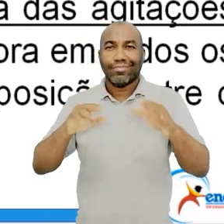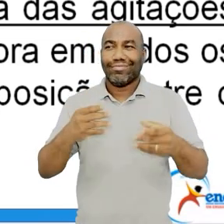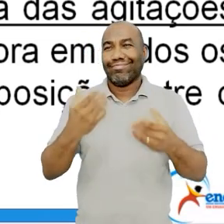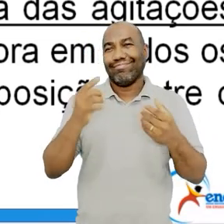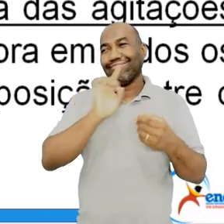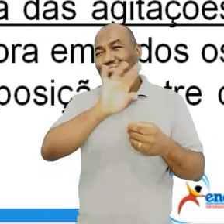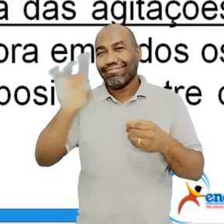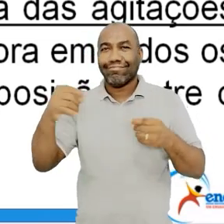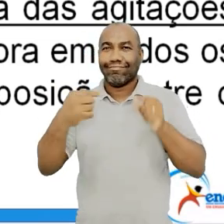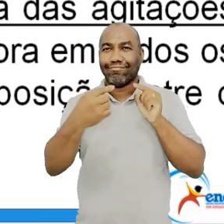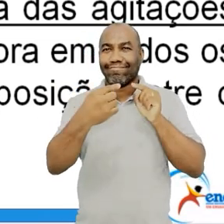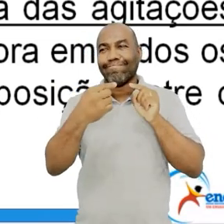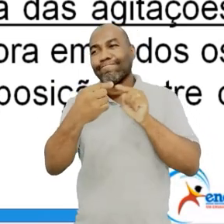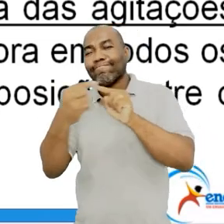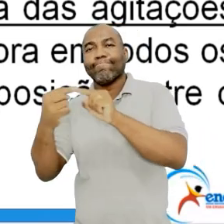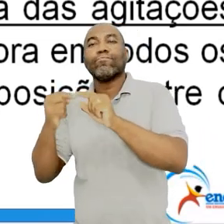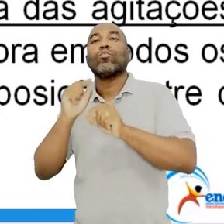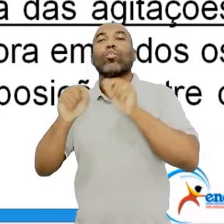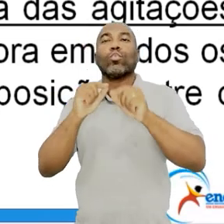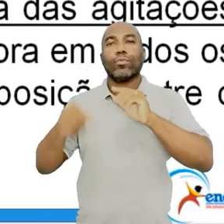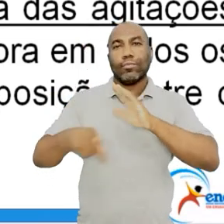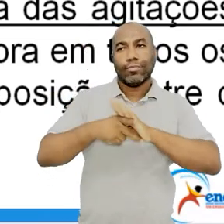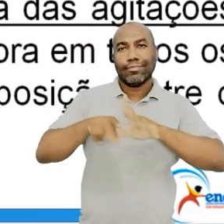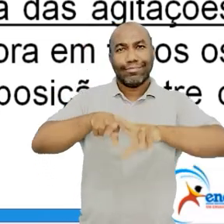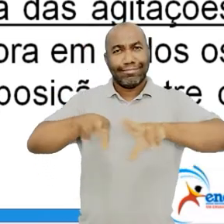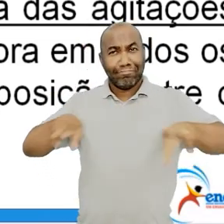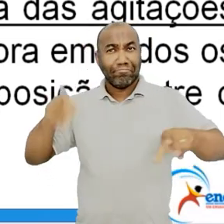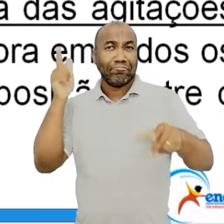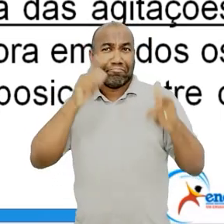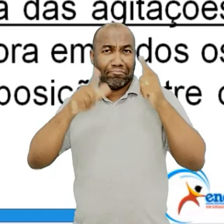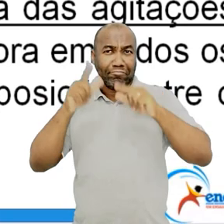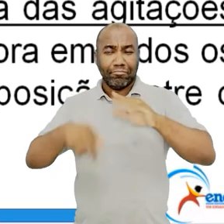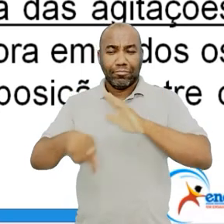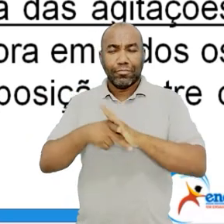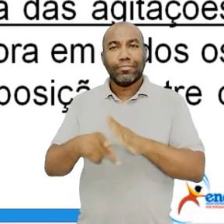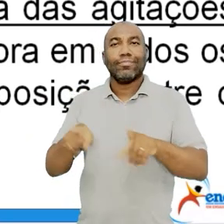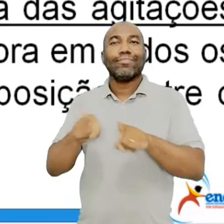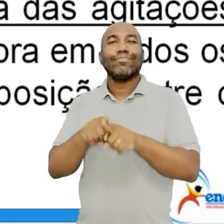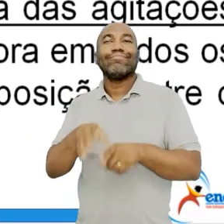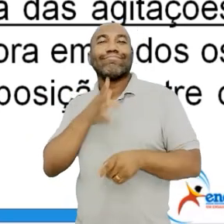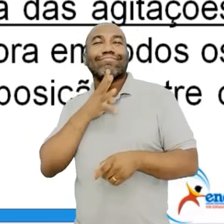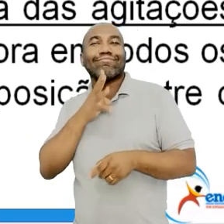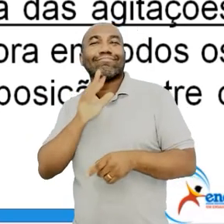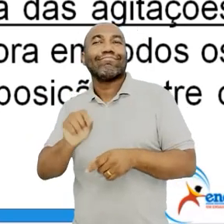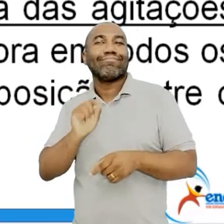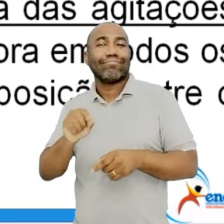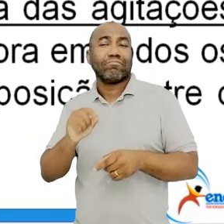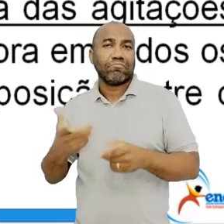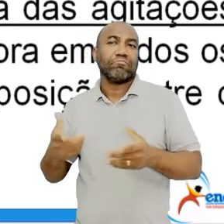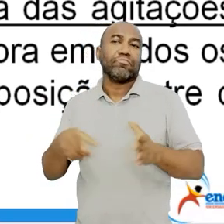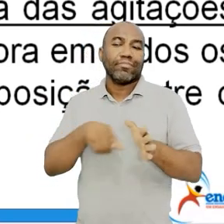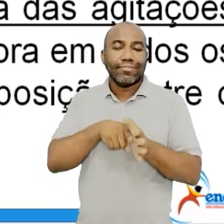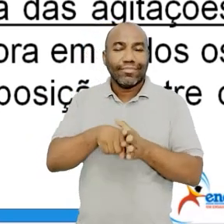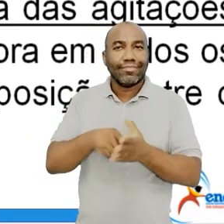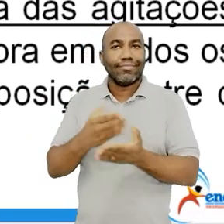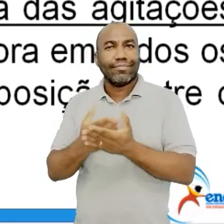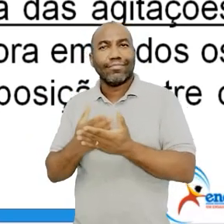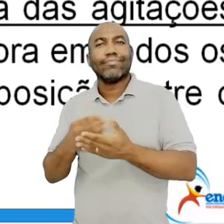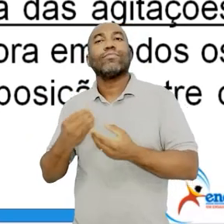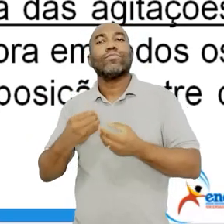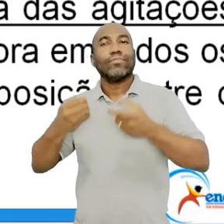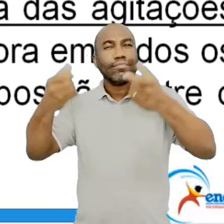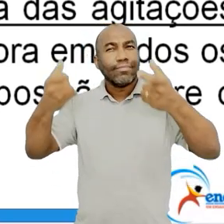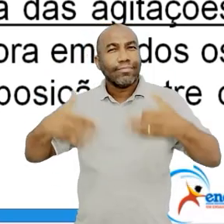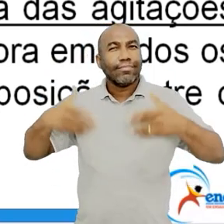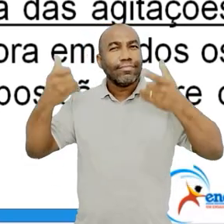Então, a primeira que é publicada é a revista Klaxon, certo? E ela é quem vai abrir